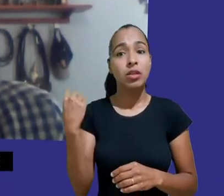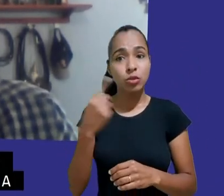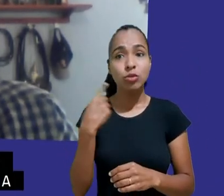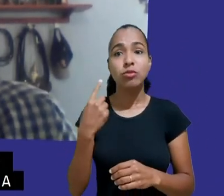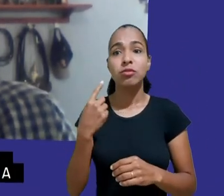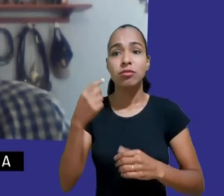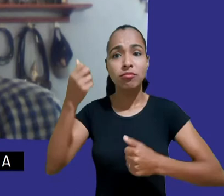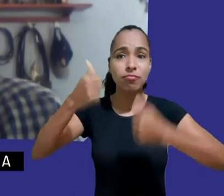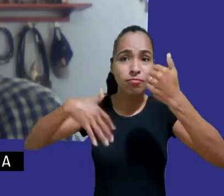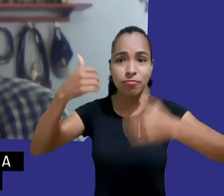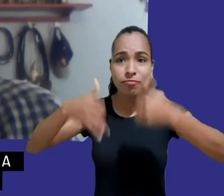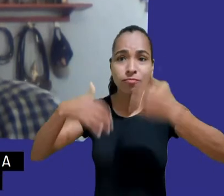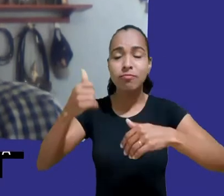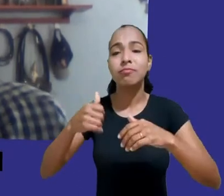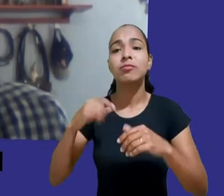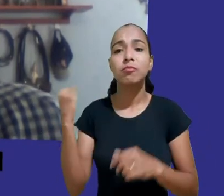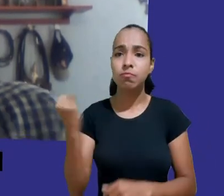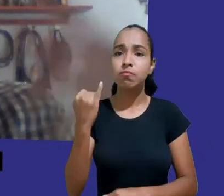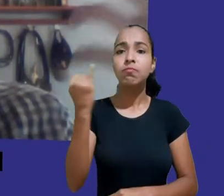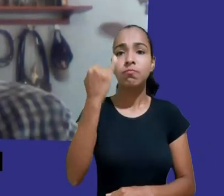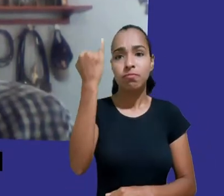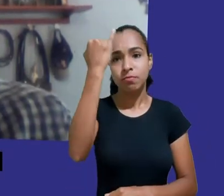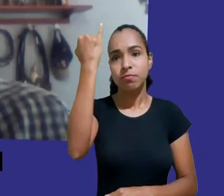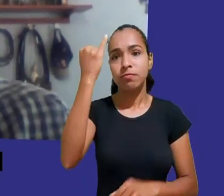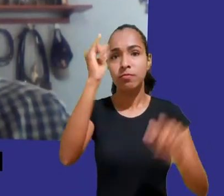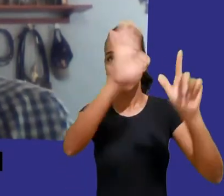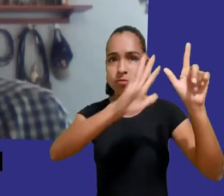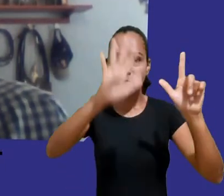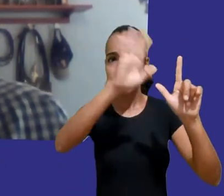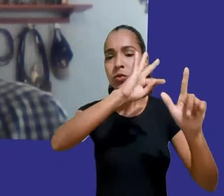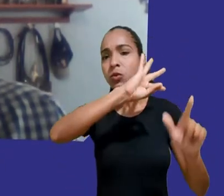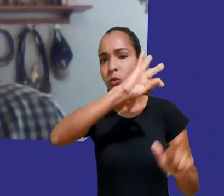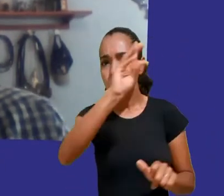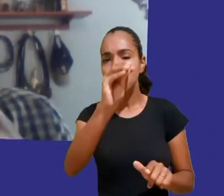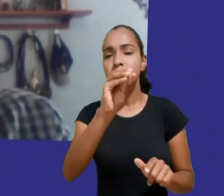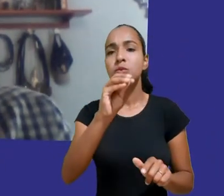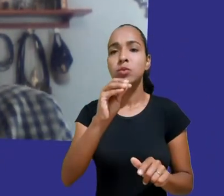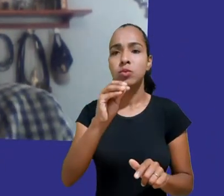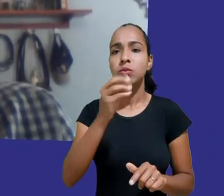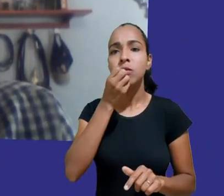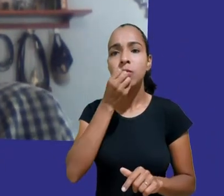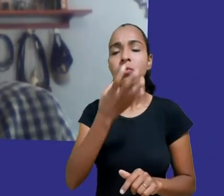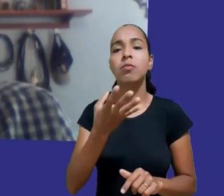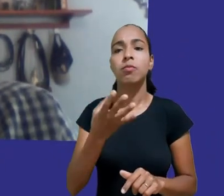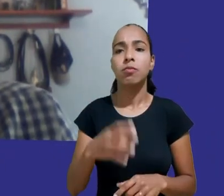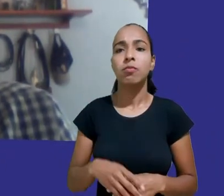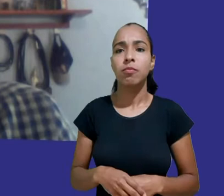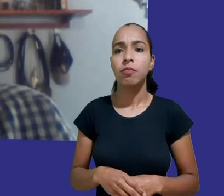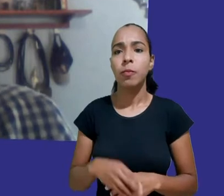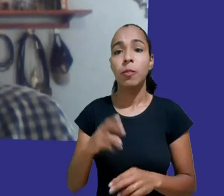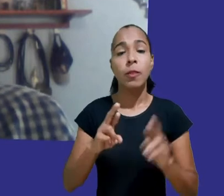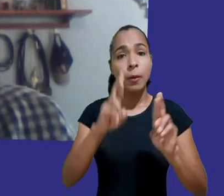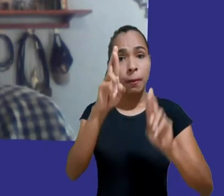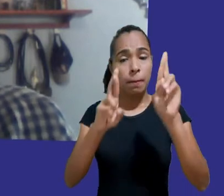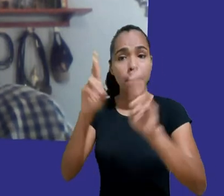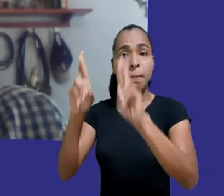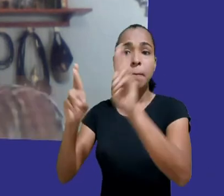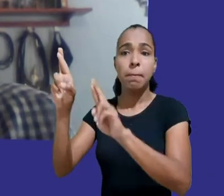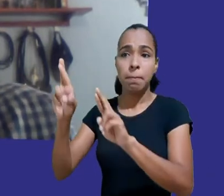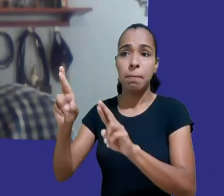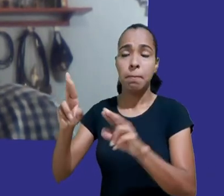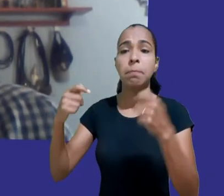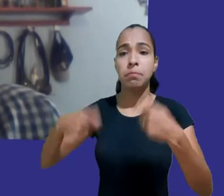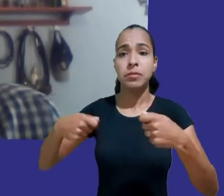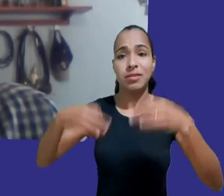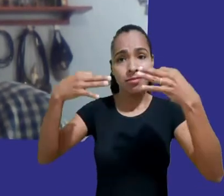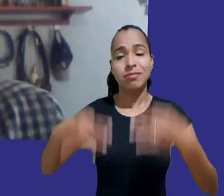cuidado por parte das plataformas digitais, sobre o qual elas devem ser cobradas e responsabilidadas. Para quem quiser saber mais, esse parecer vai ser enviado